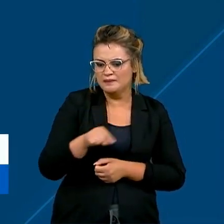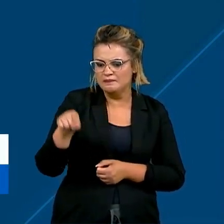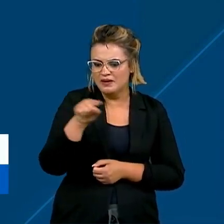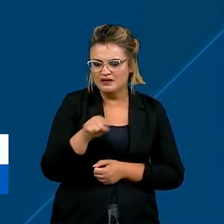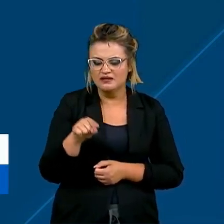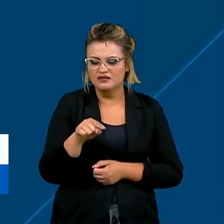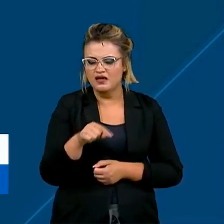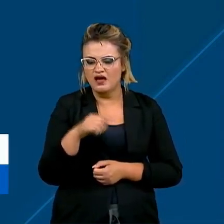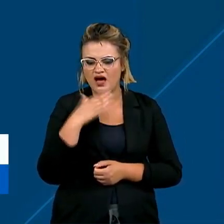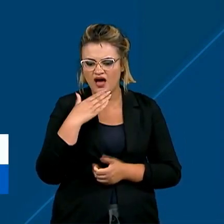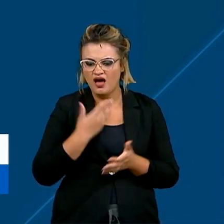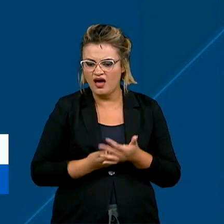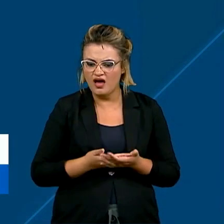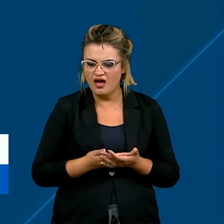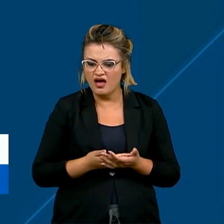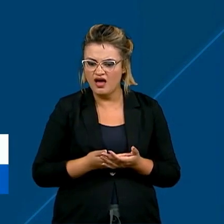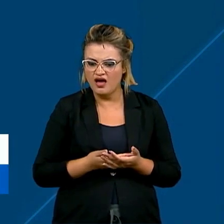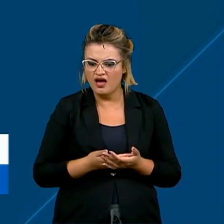Meu Deus!